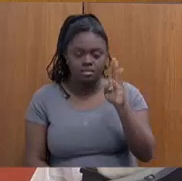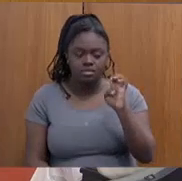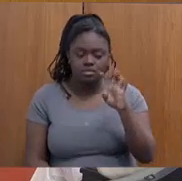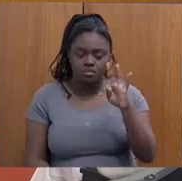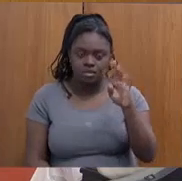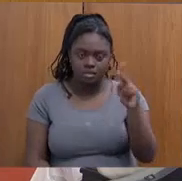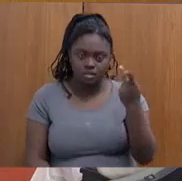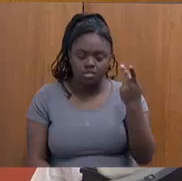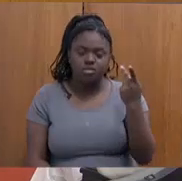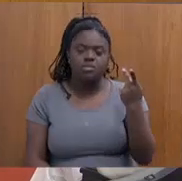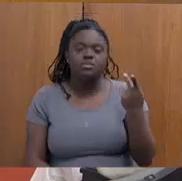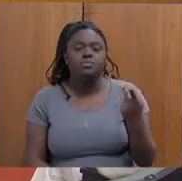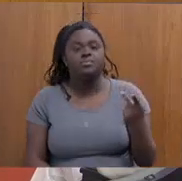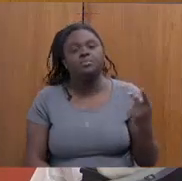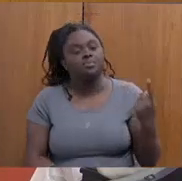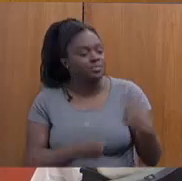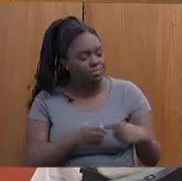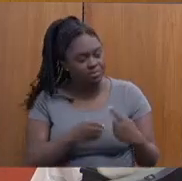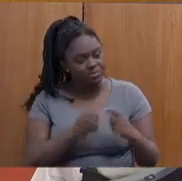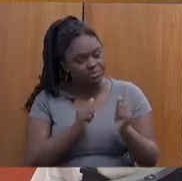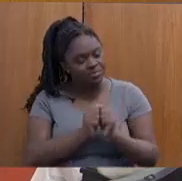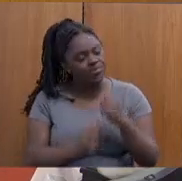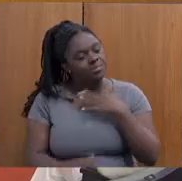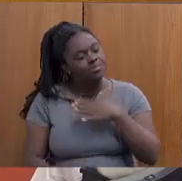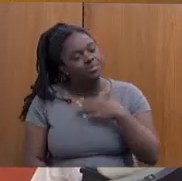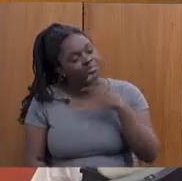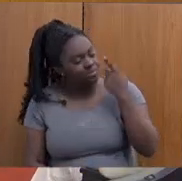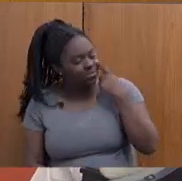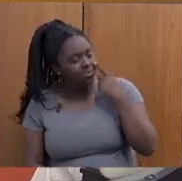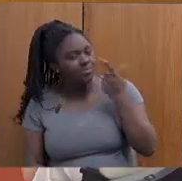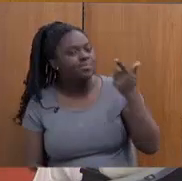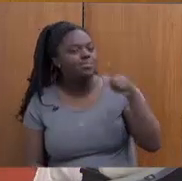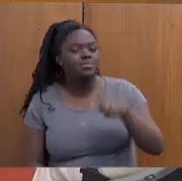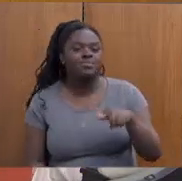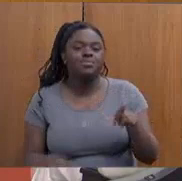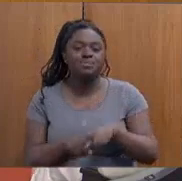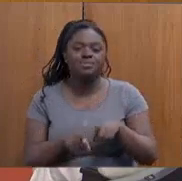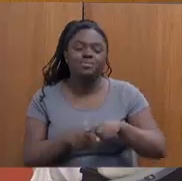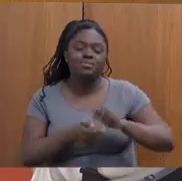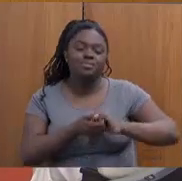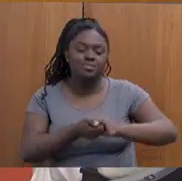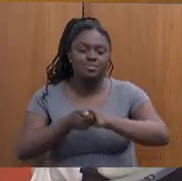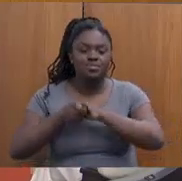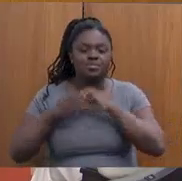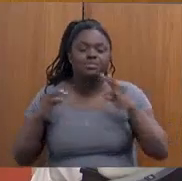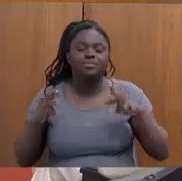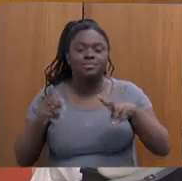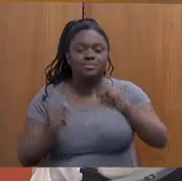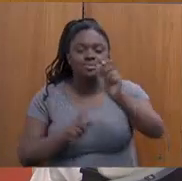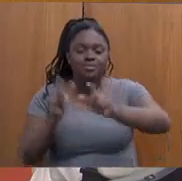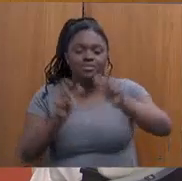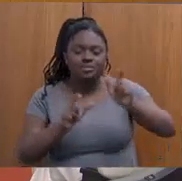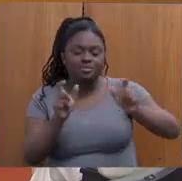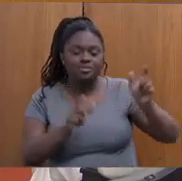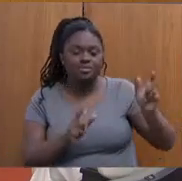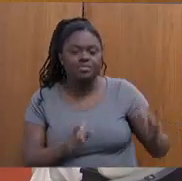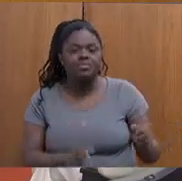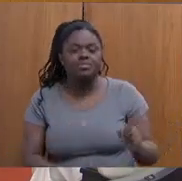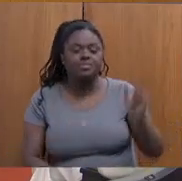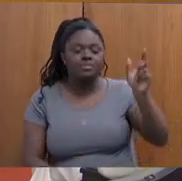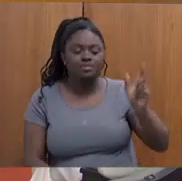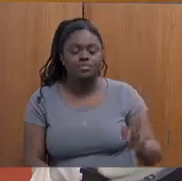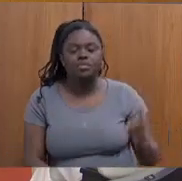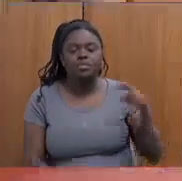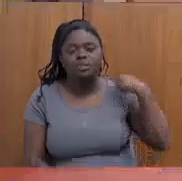minha conterrânea. Sim. Prazer em revê-la. Cumprimentar a todos os membros aqui da CEDESI, na pessoa do vereador